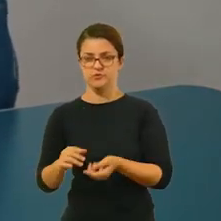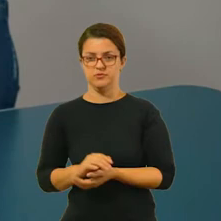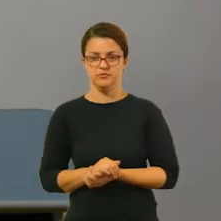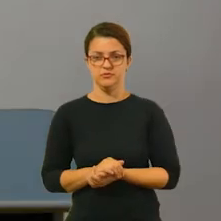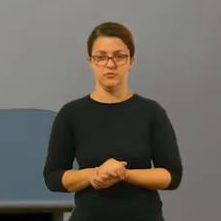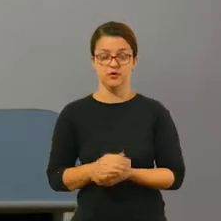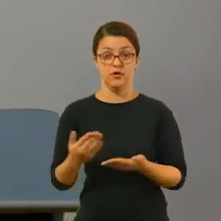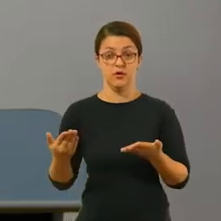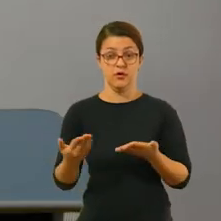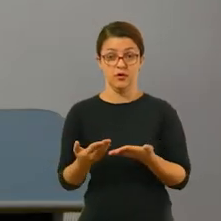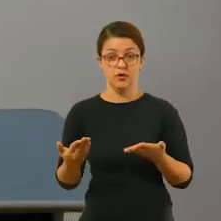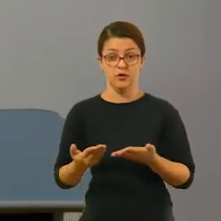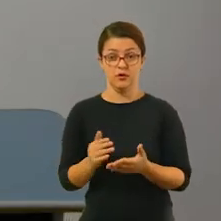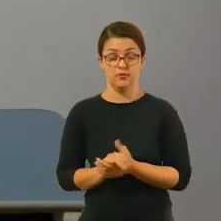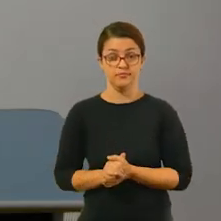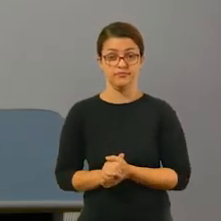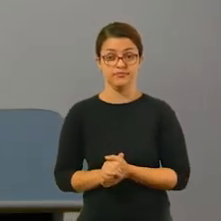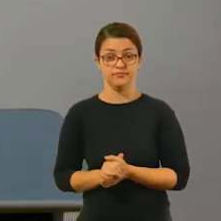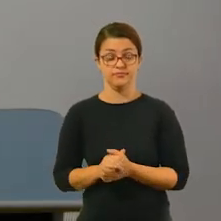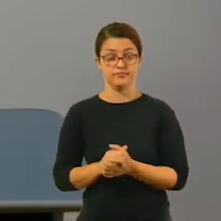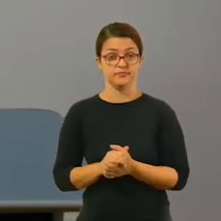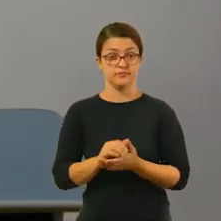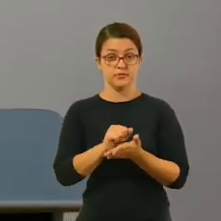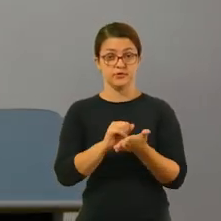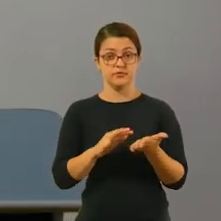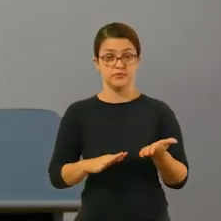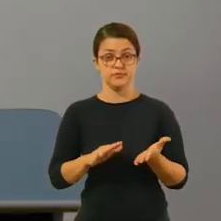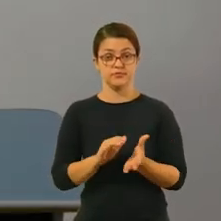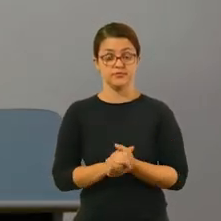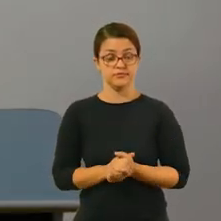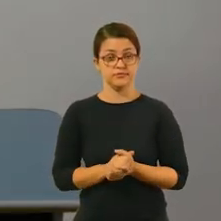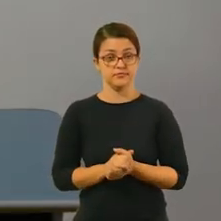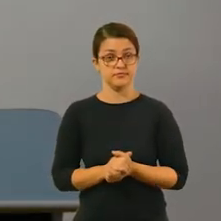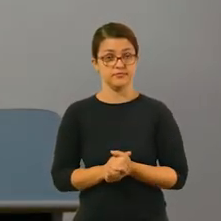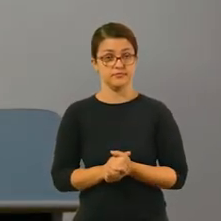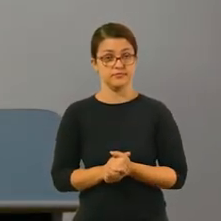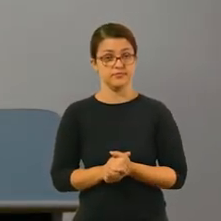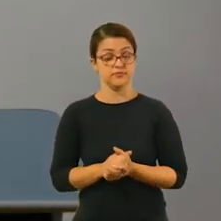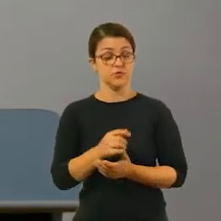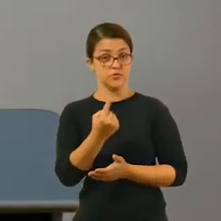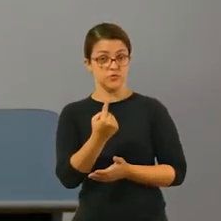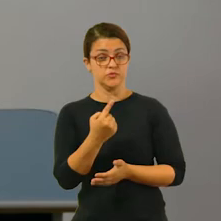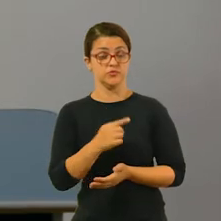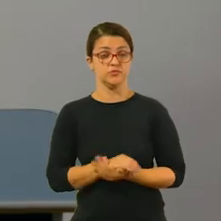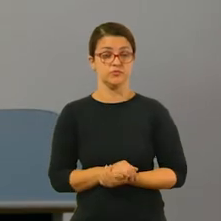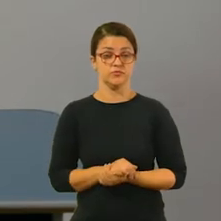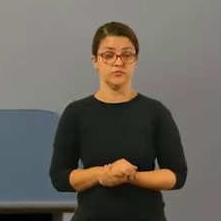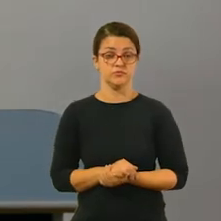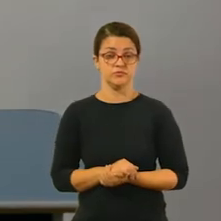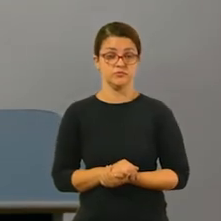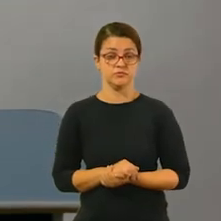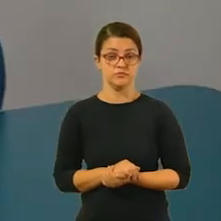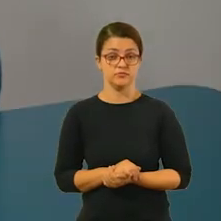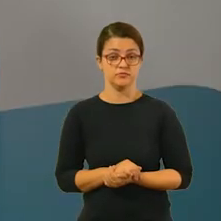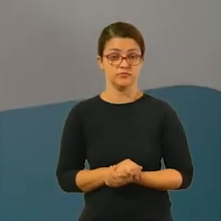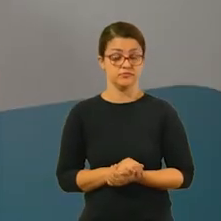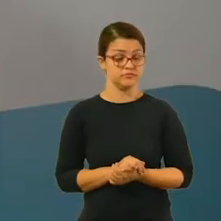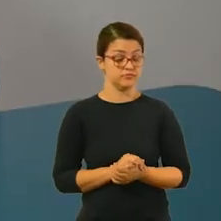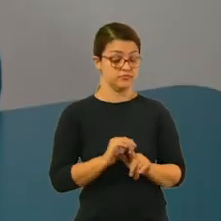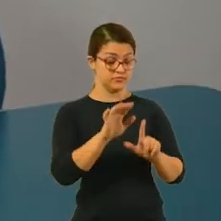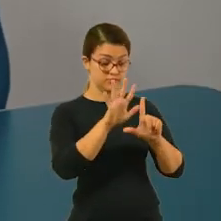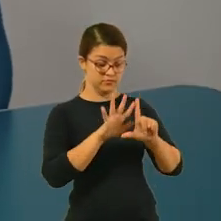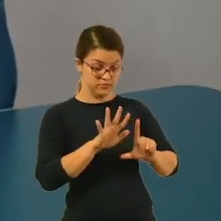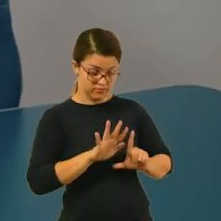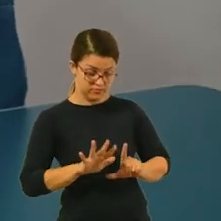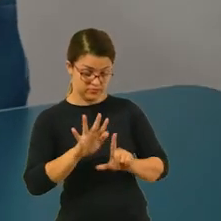polígono. Então, agora nós vamos para a atividade. Então, na atividade 1, nós vamos considerar as